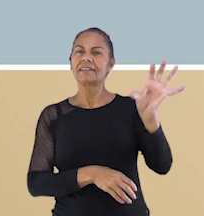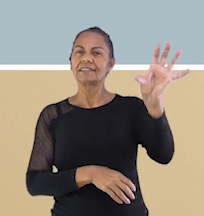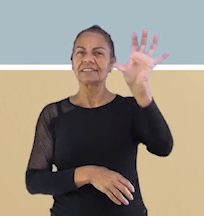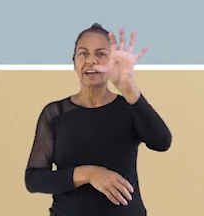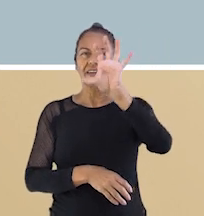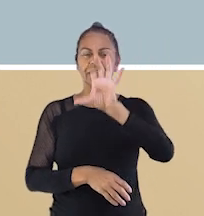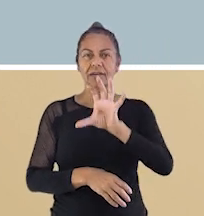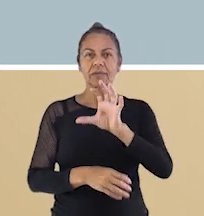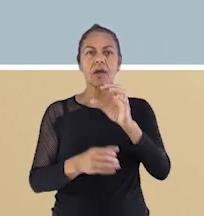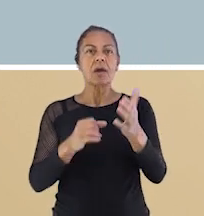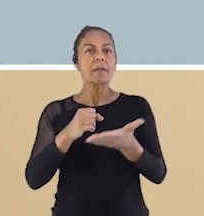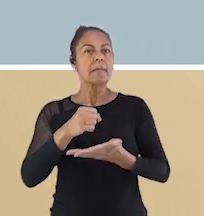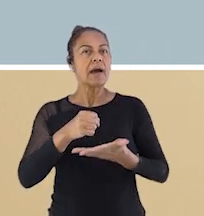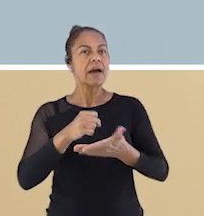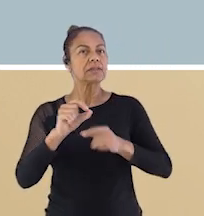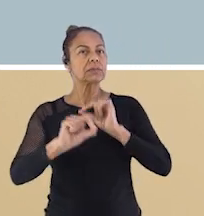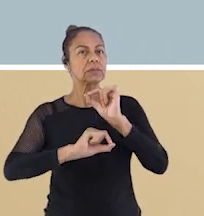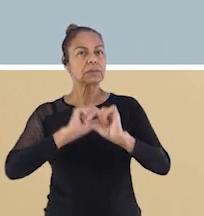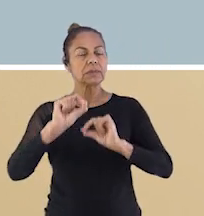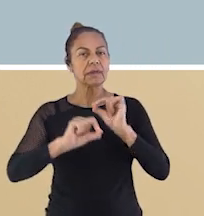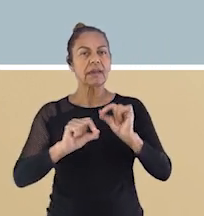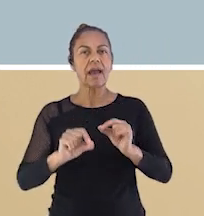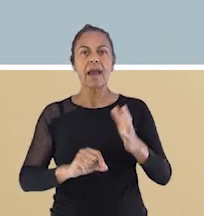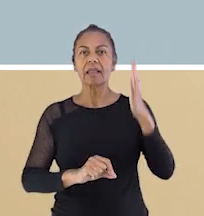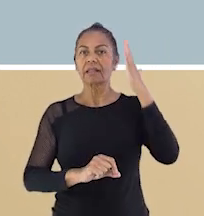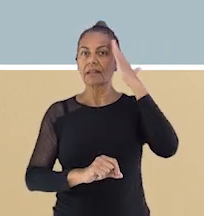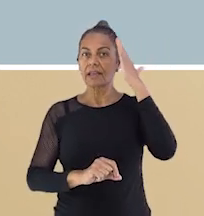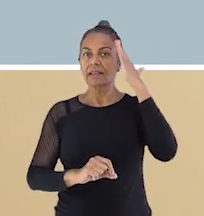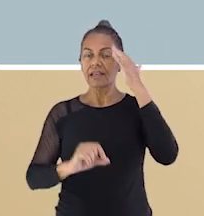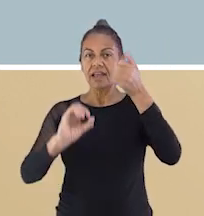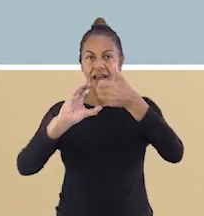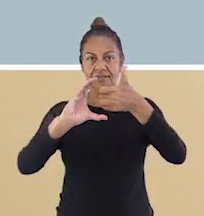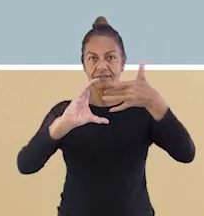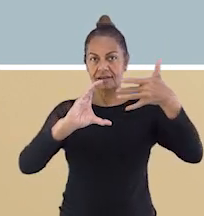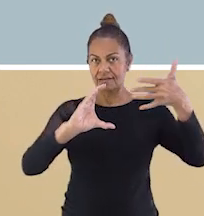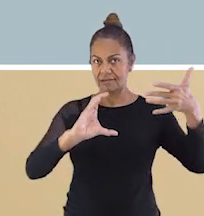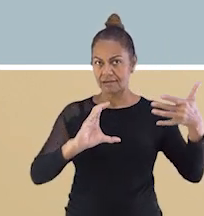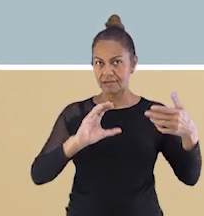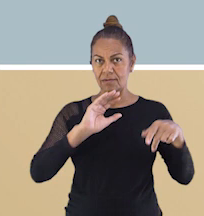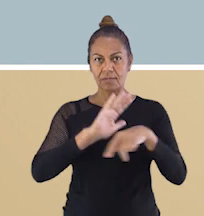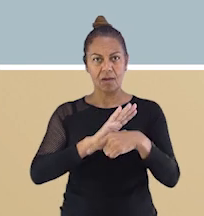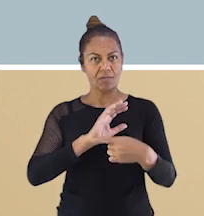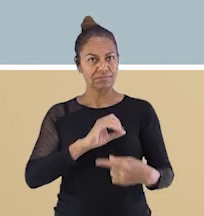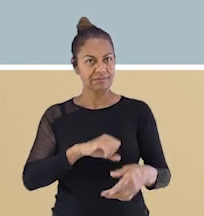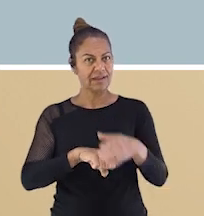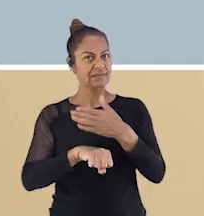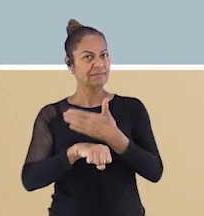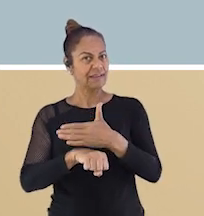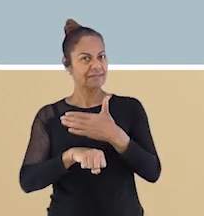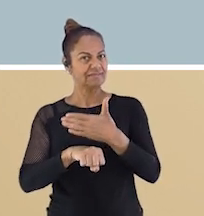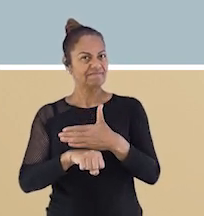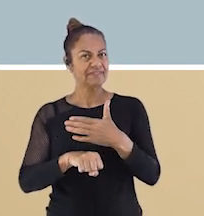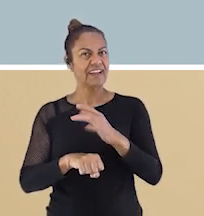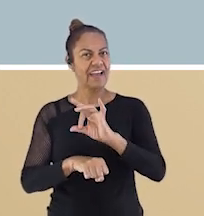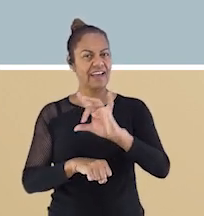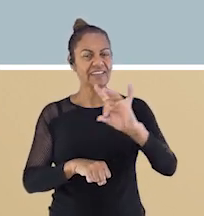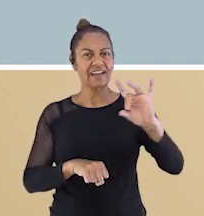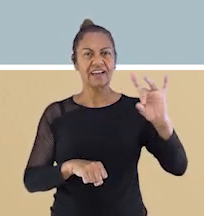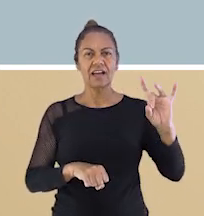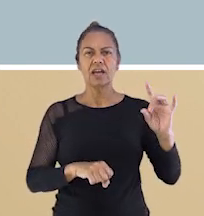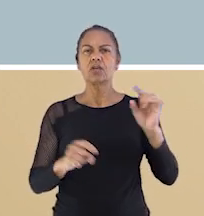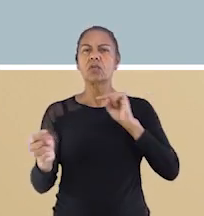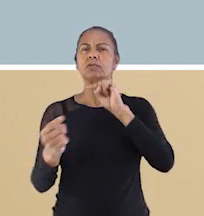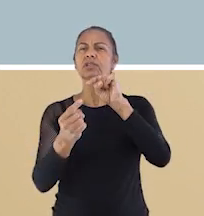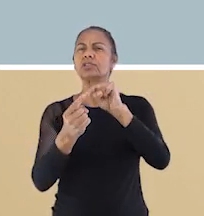reconhecimento das características dessas práticas. E o objetivo é vivenciar os